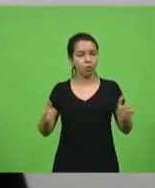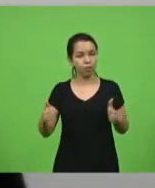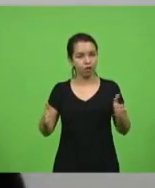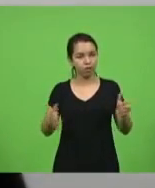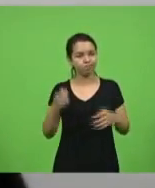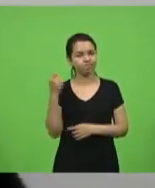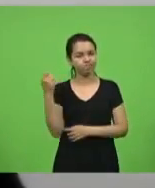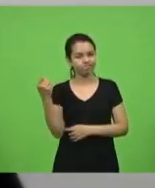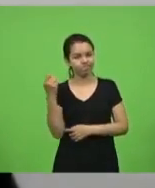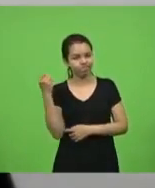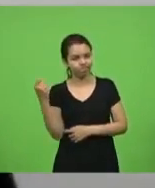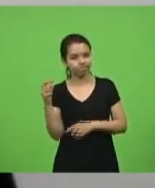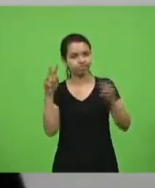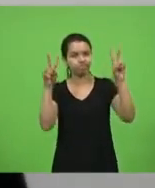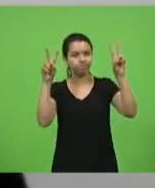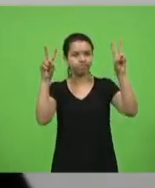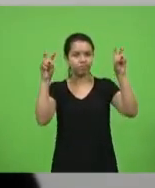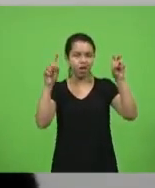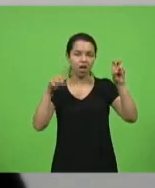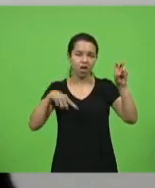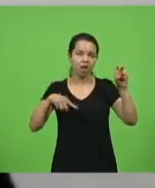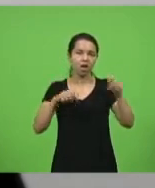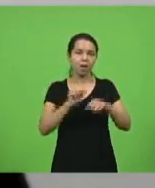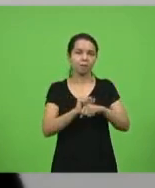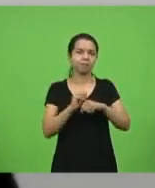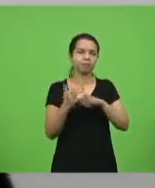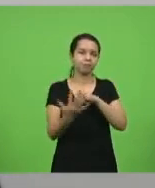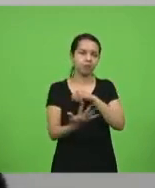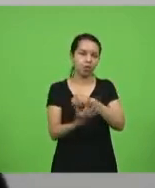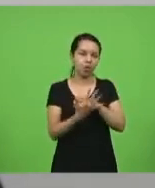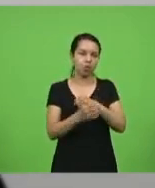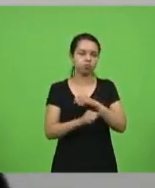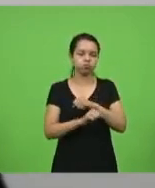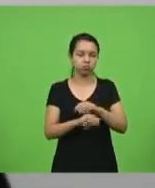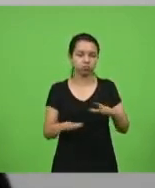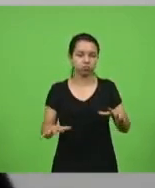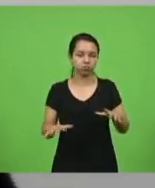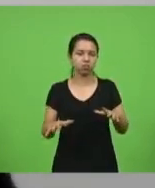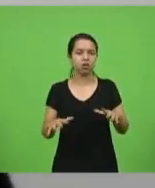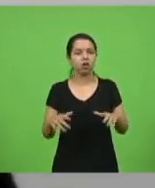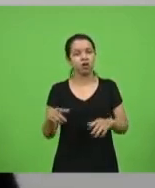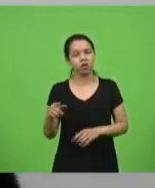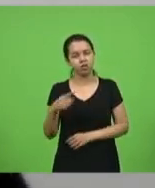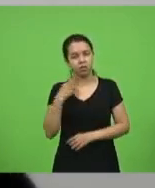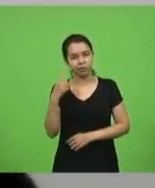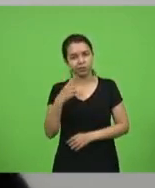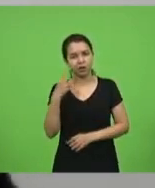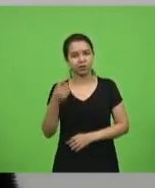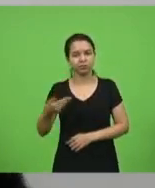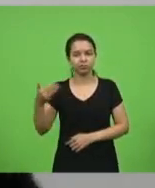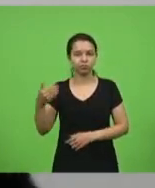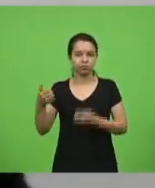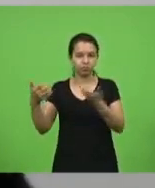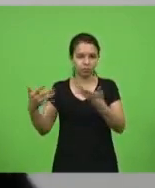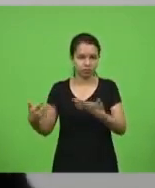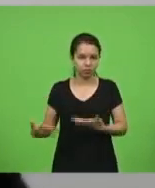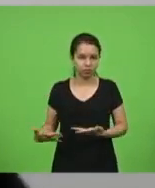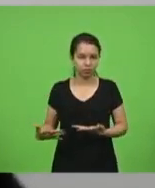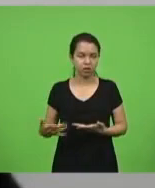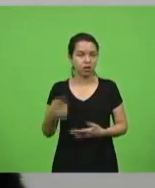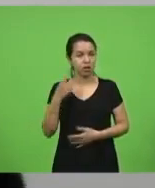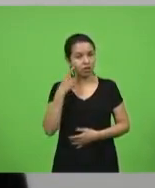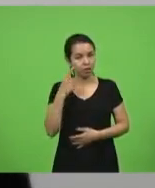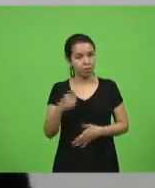pandemia, conforme, inclusive, outros deputados já nos antecederam. Lembrando que essa doença teve seu primeiro caso